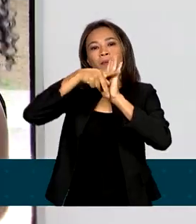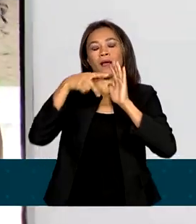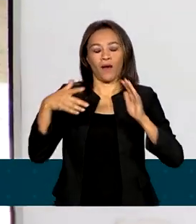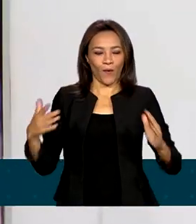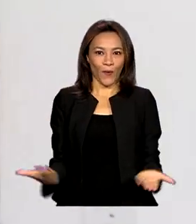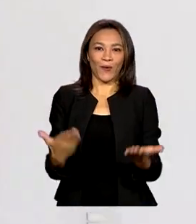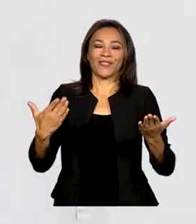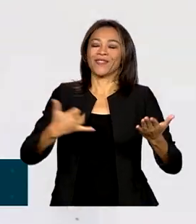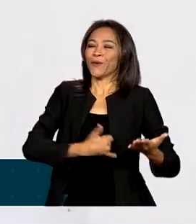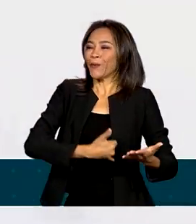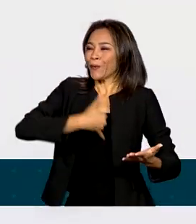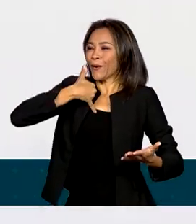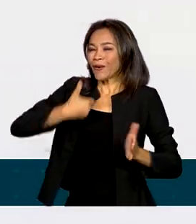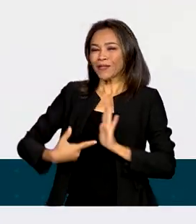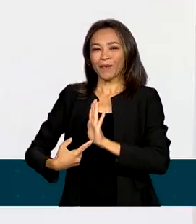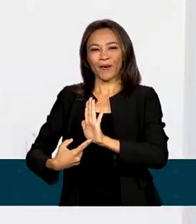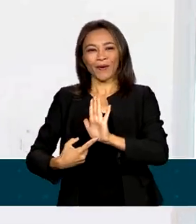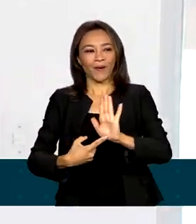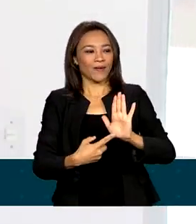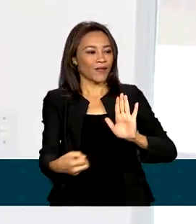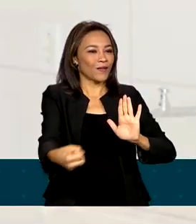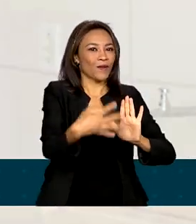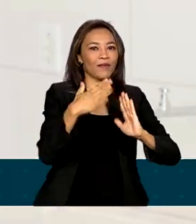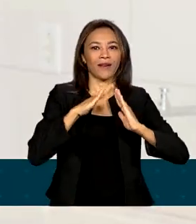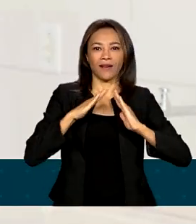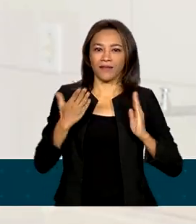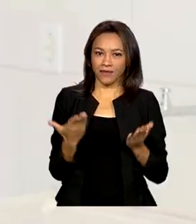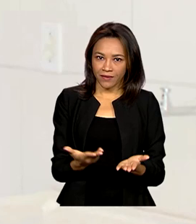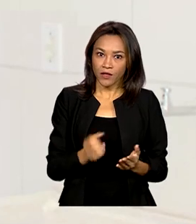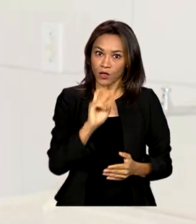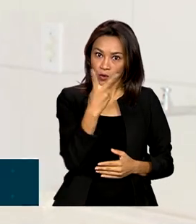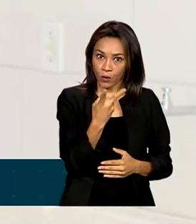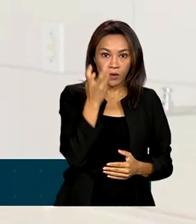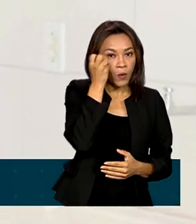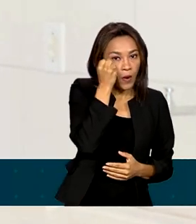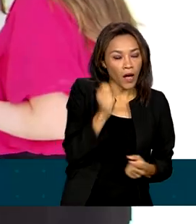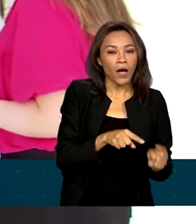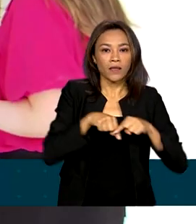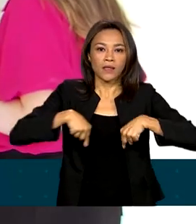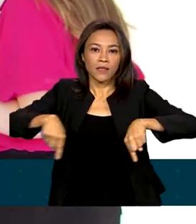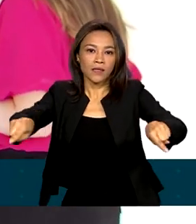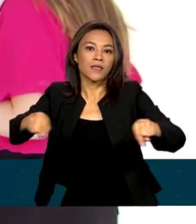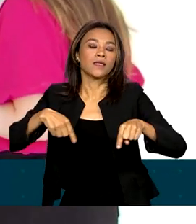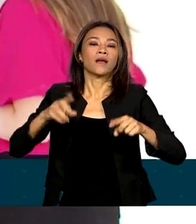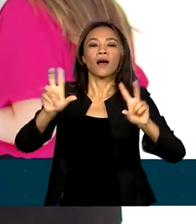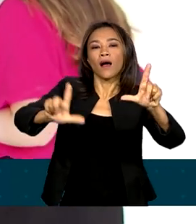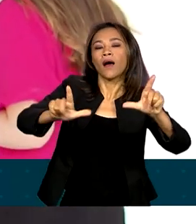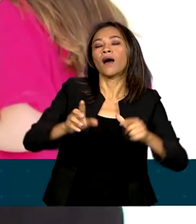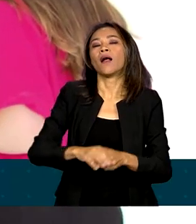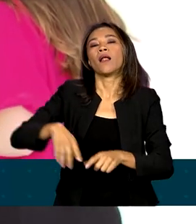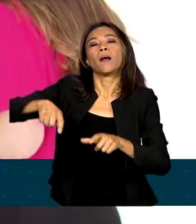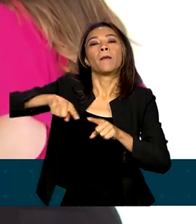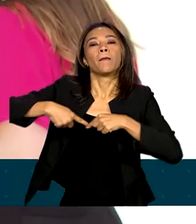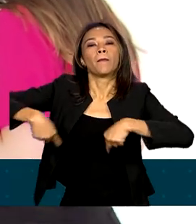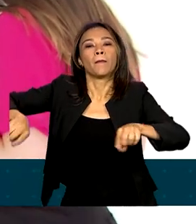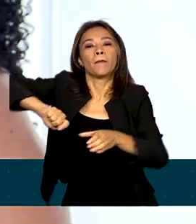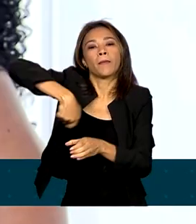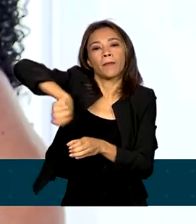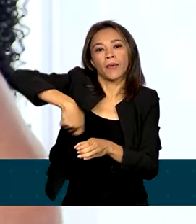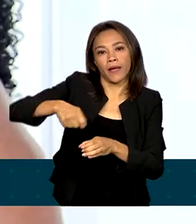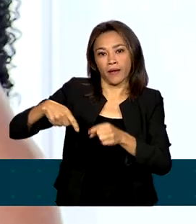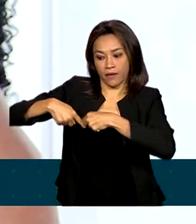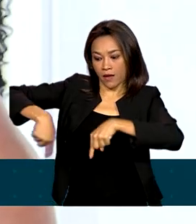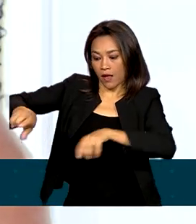agora exibe orgulhosa os cômodos da nova casa. São dois quartos, sala, banheiro, cozinha e área de serviço,